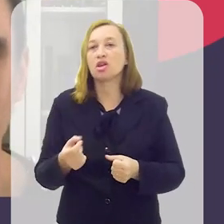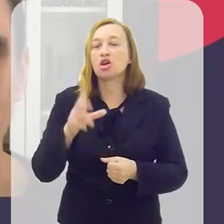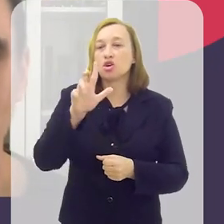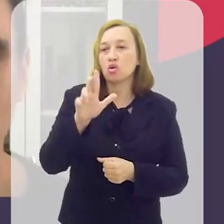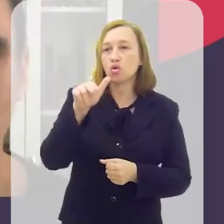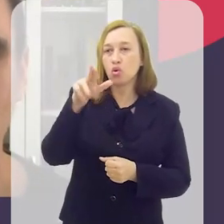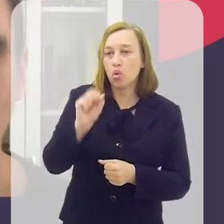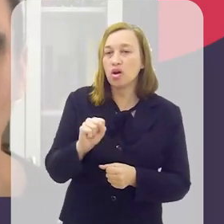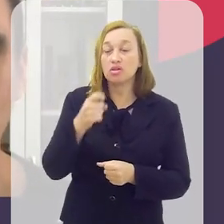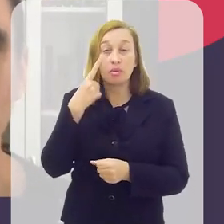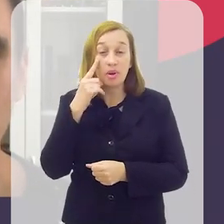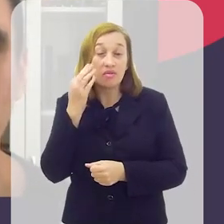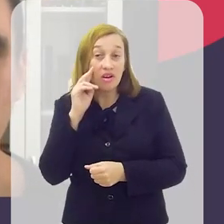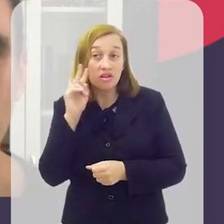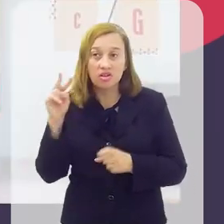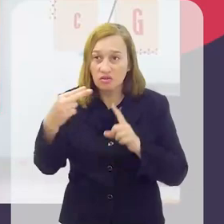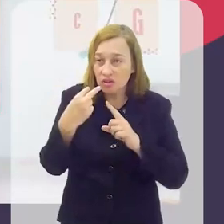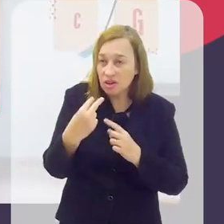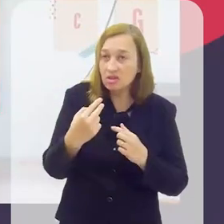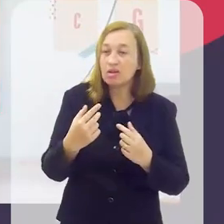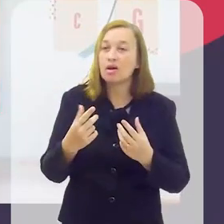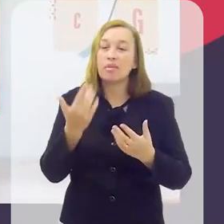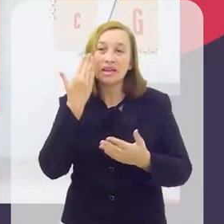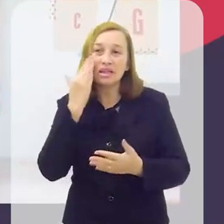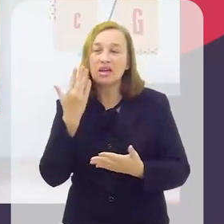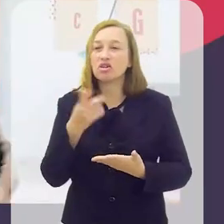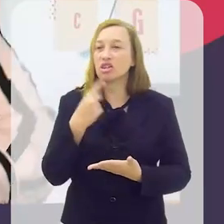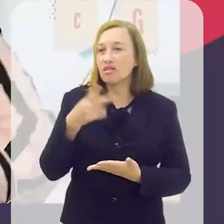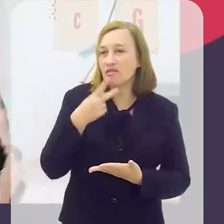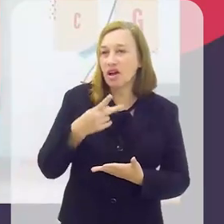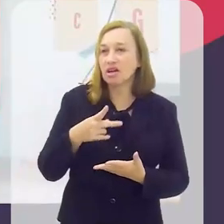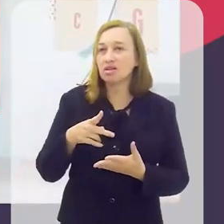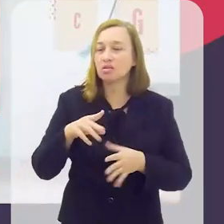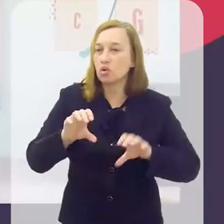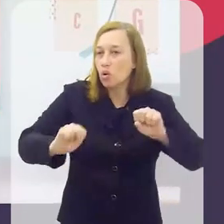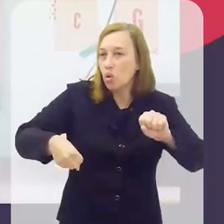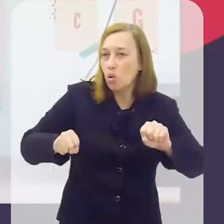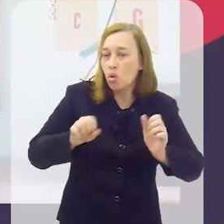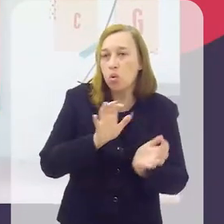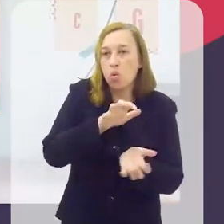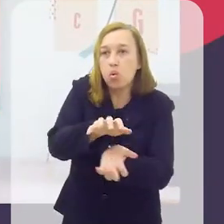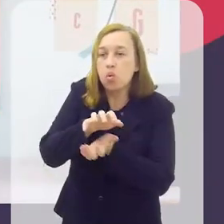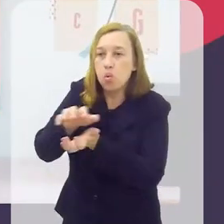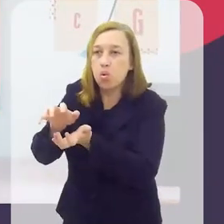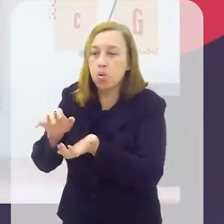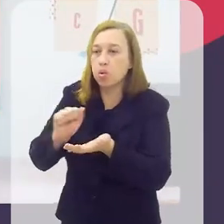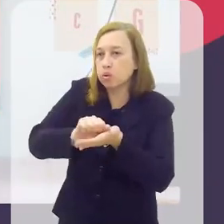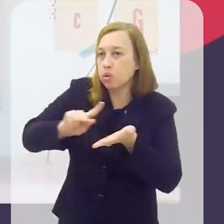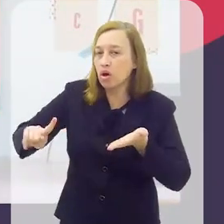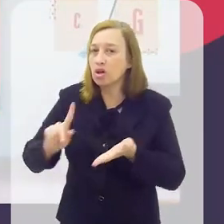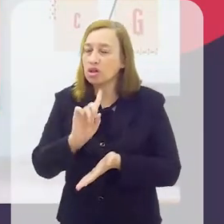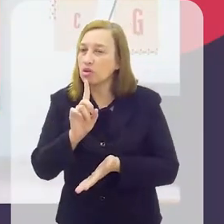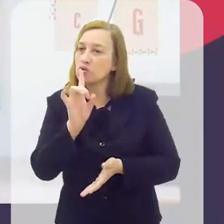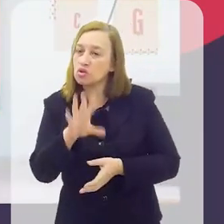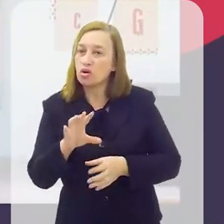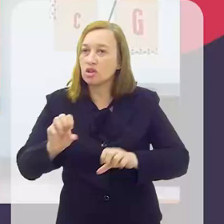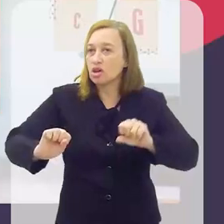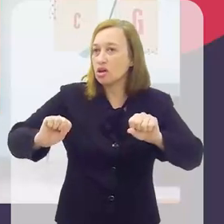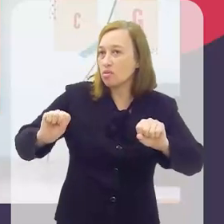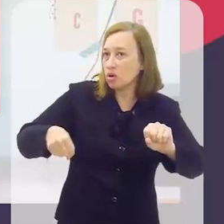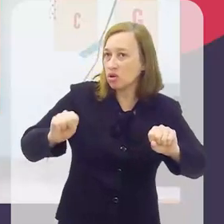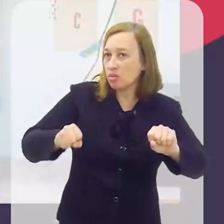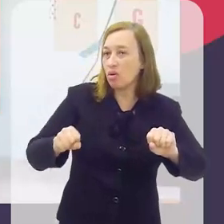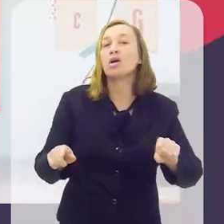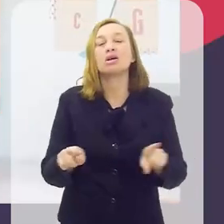só para quem está assistindo a gente entender, quando a gente está falando de entregadores de aplicativos, a gente está falando não só de motoboys, né? Tem a